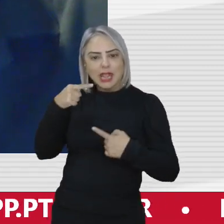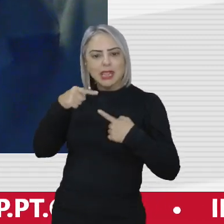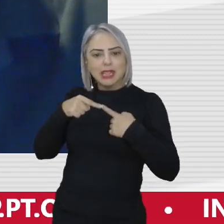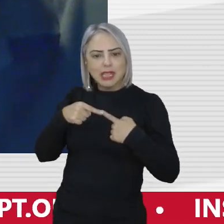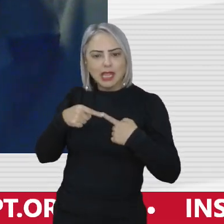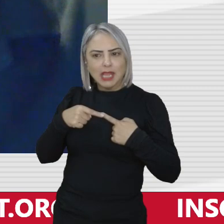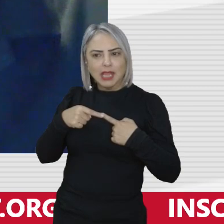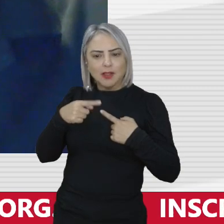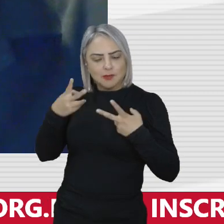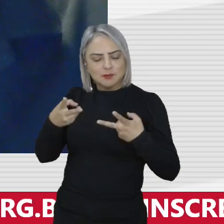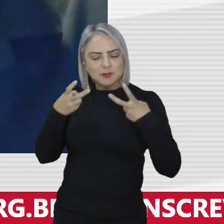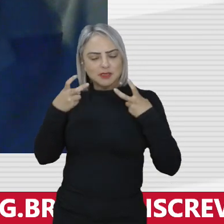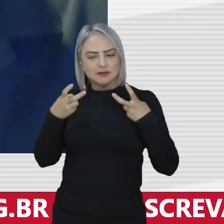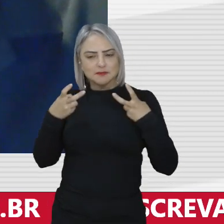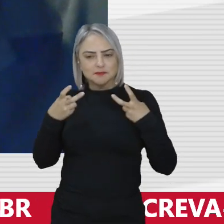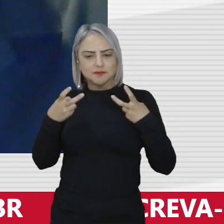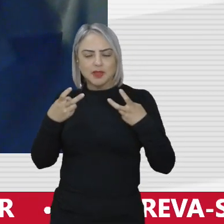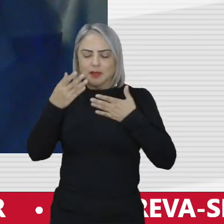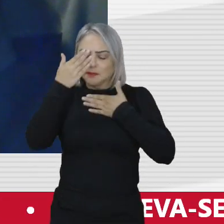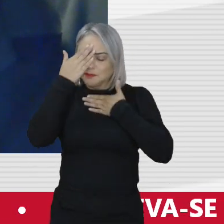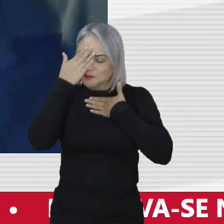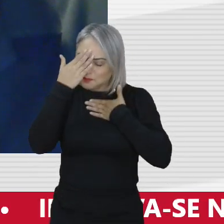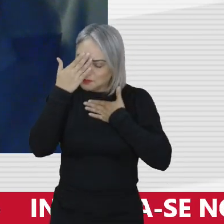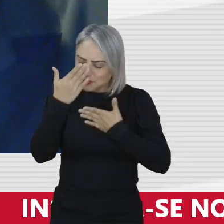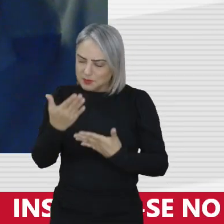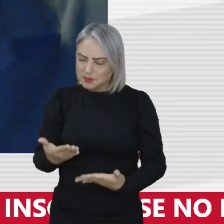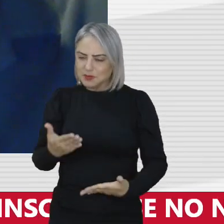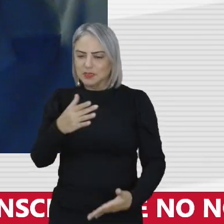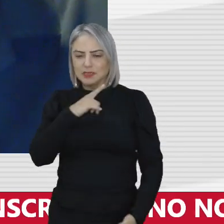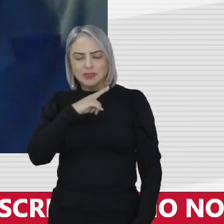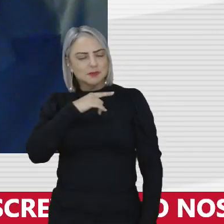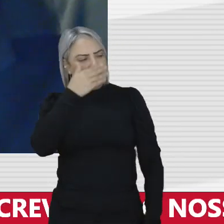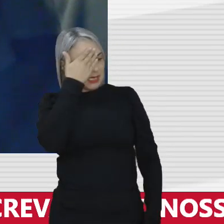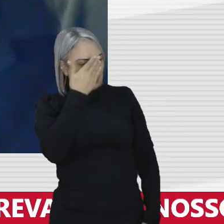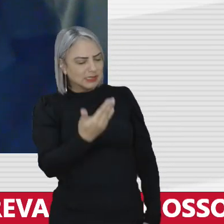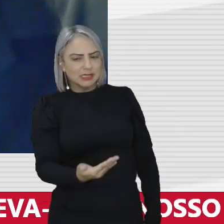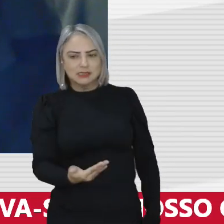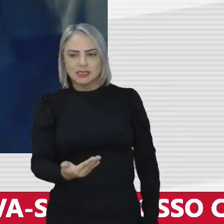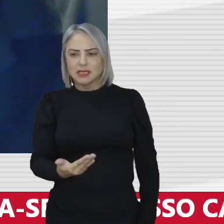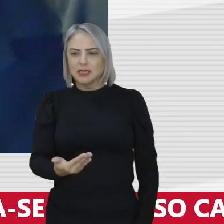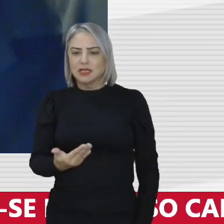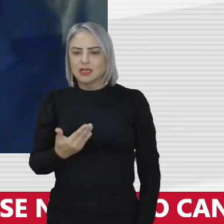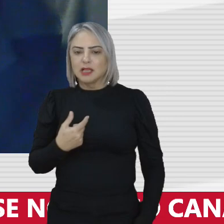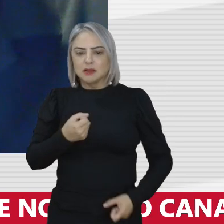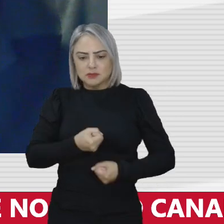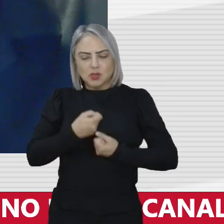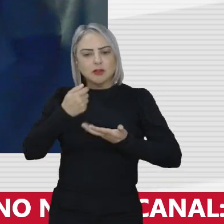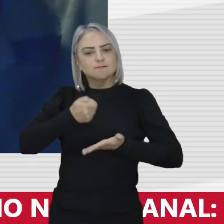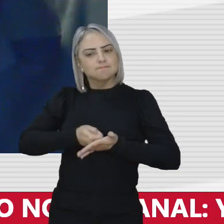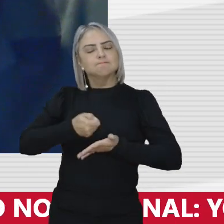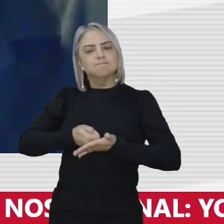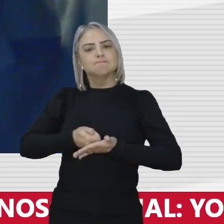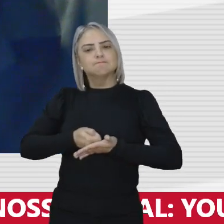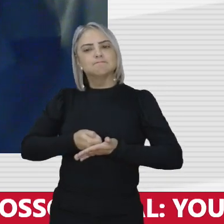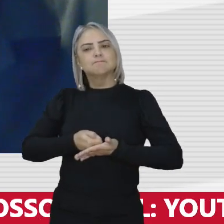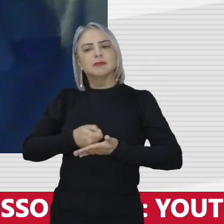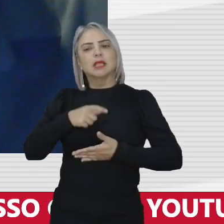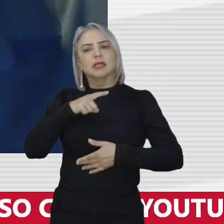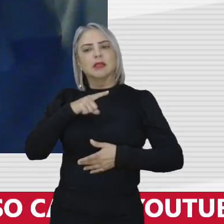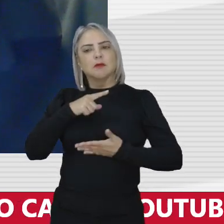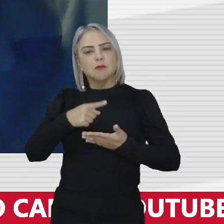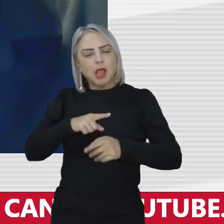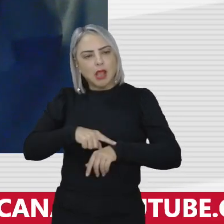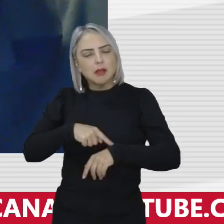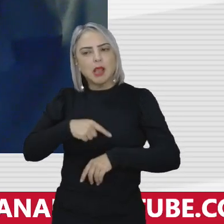todos nós podemos ver aí olha muito obrigado e temos muito que agradecer pela sua determinação tem uma hora que a